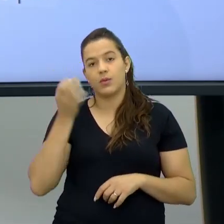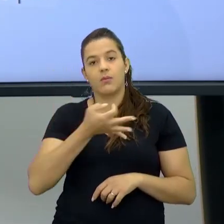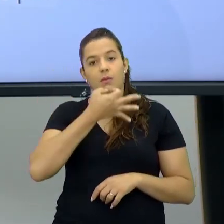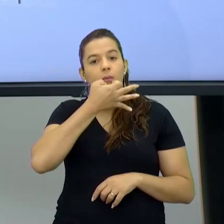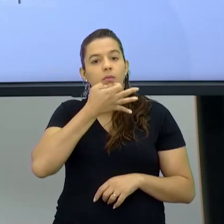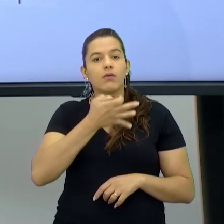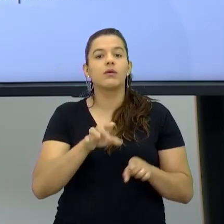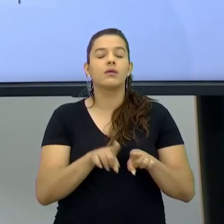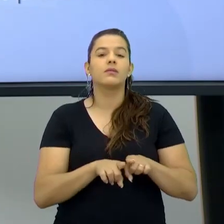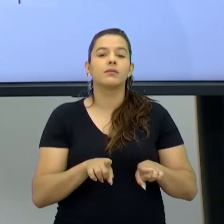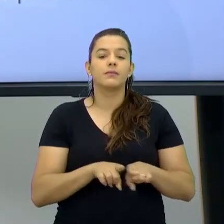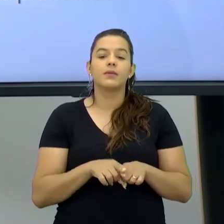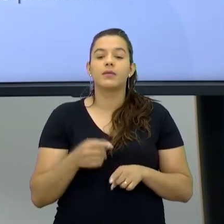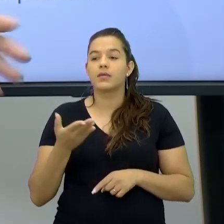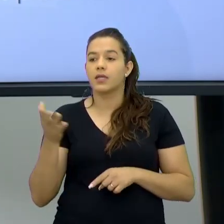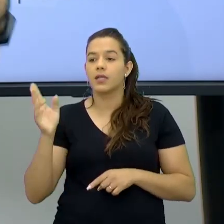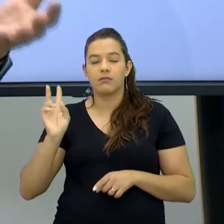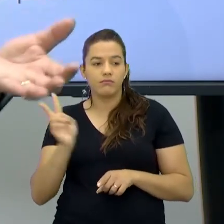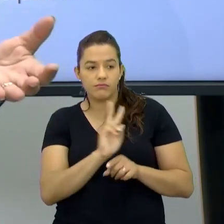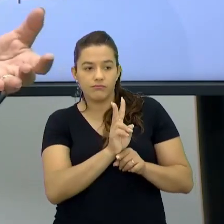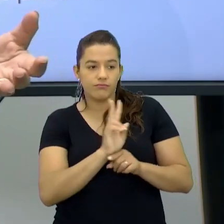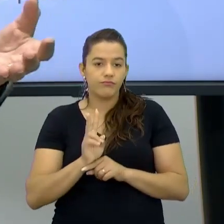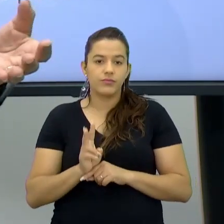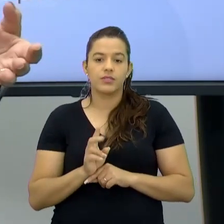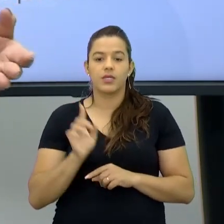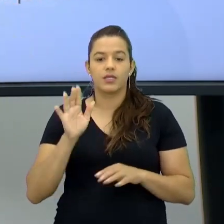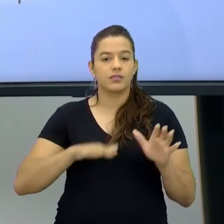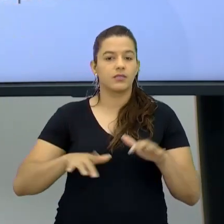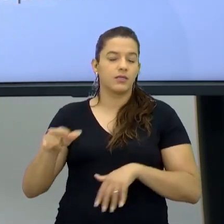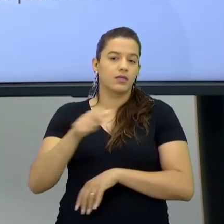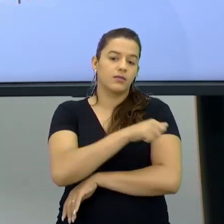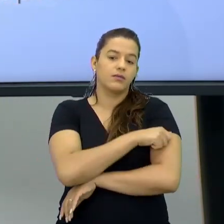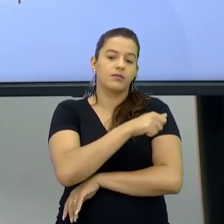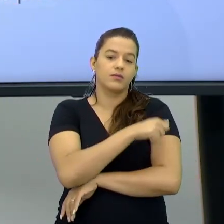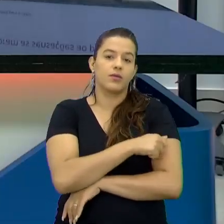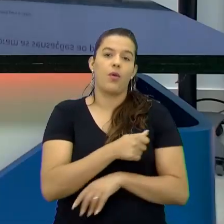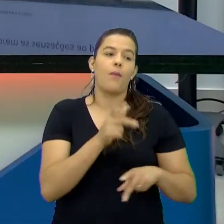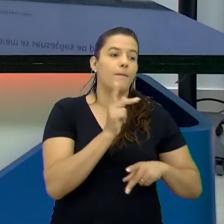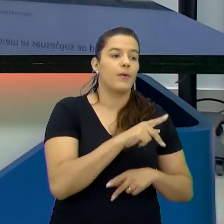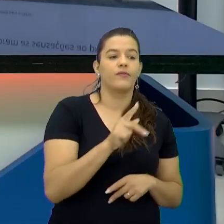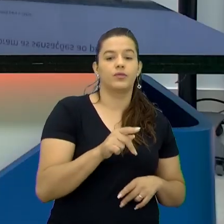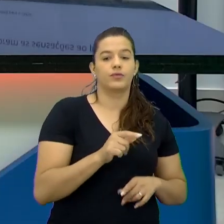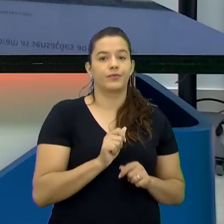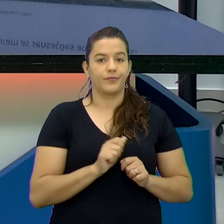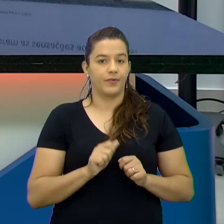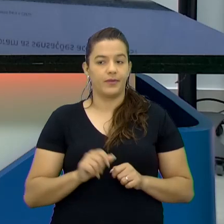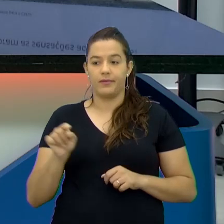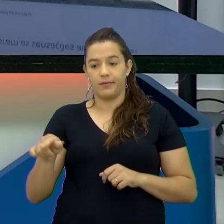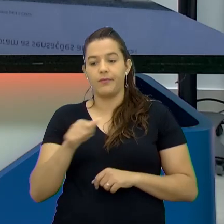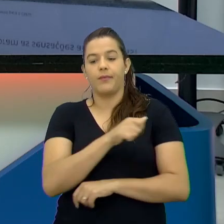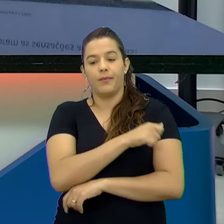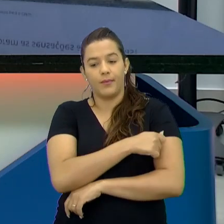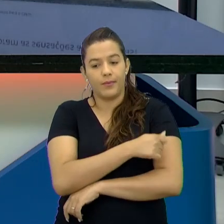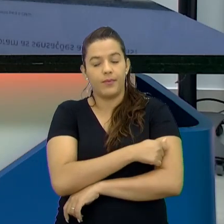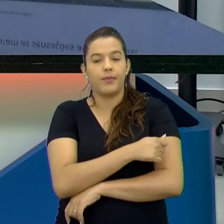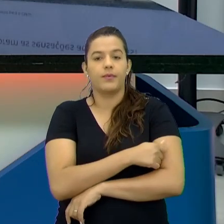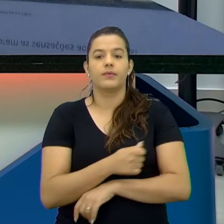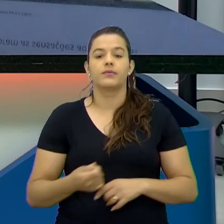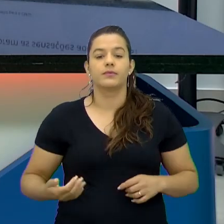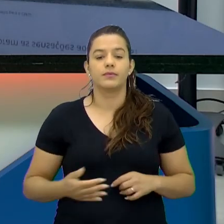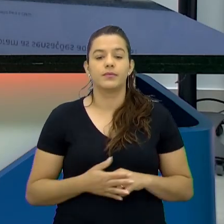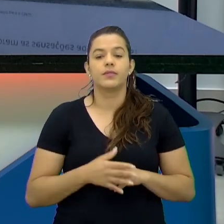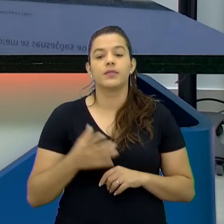tem que ser Ali feito Por um estudante Não tem que ficar Na mão do professor Isso né Exato Tudo isso Dos